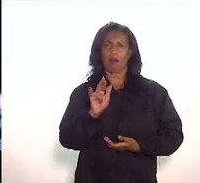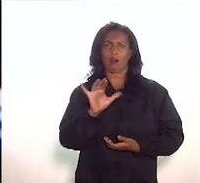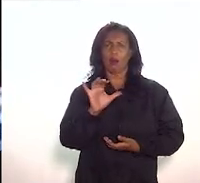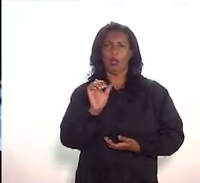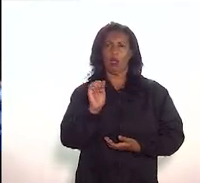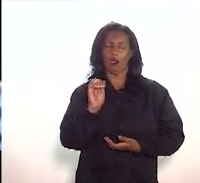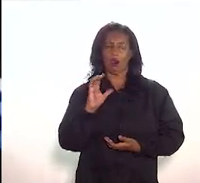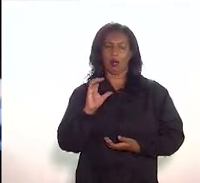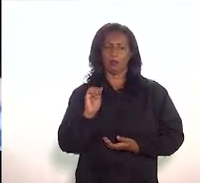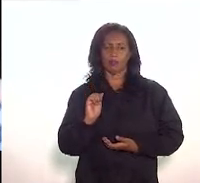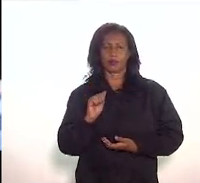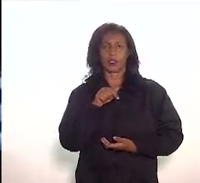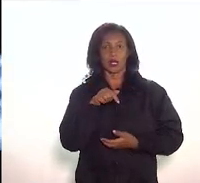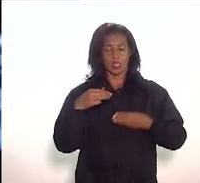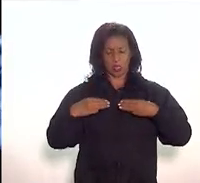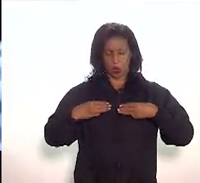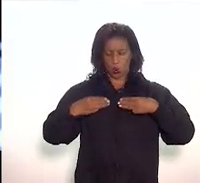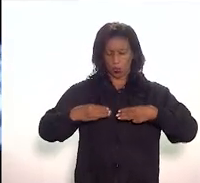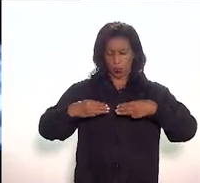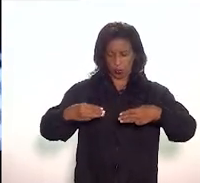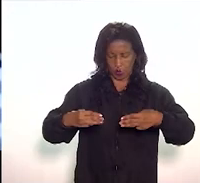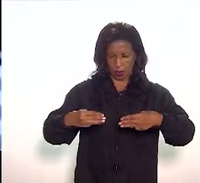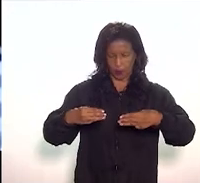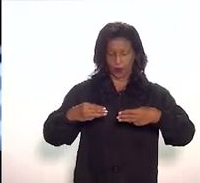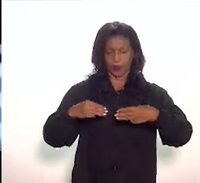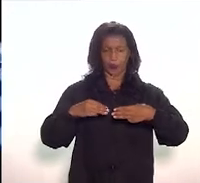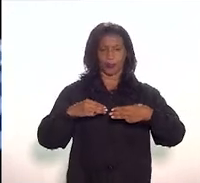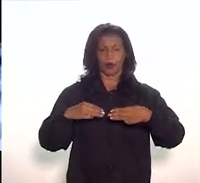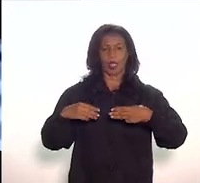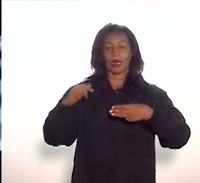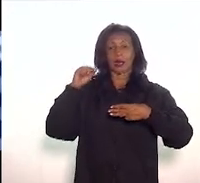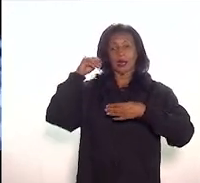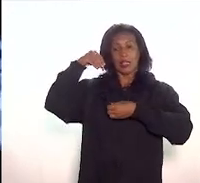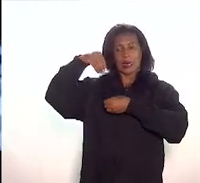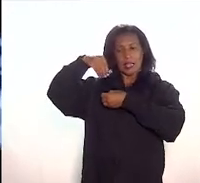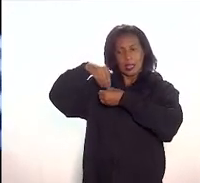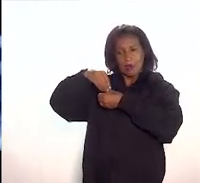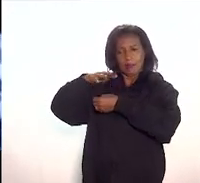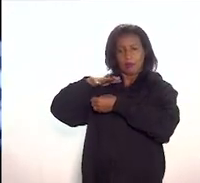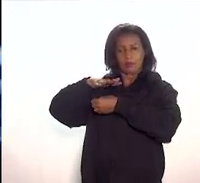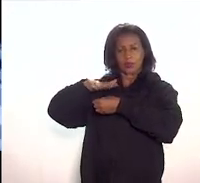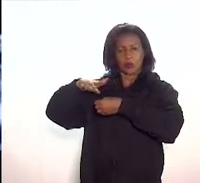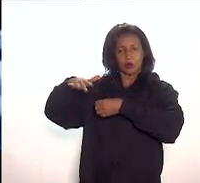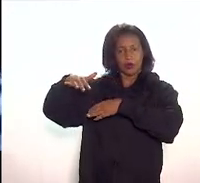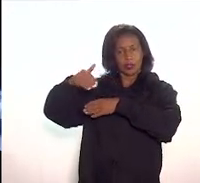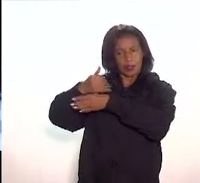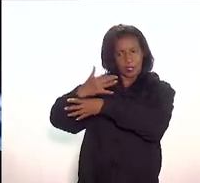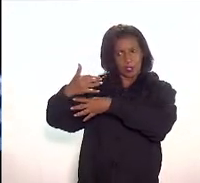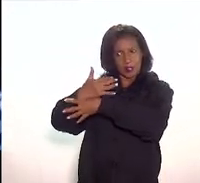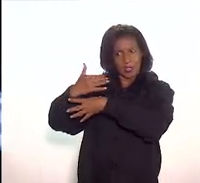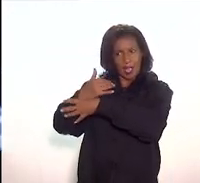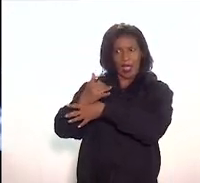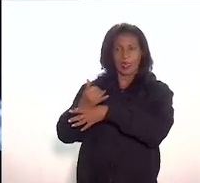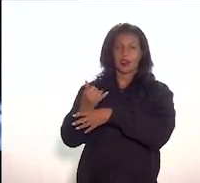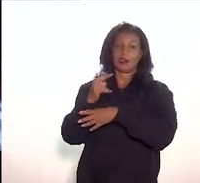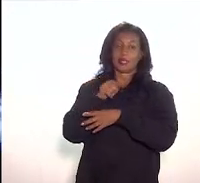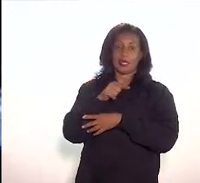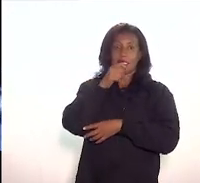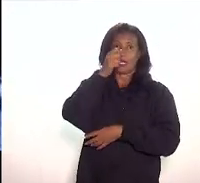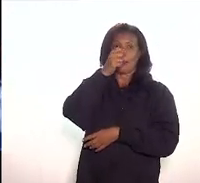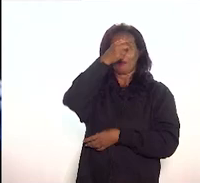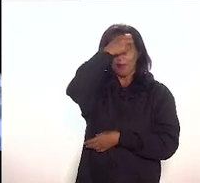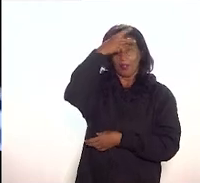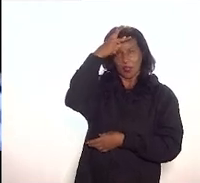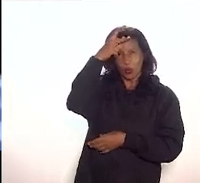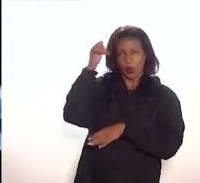saber se o museu trata do urbanismo da cidade, se é o momento que a prefeitura e a capital estão discutindo o plano diretor da cidade,